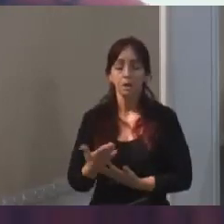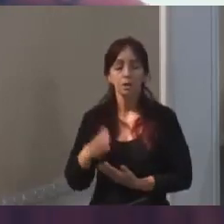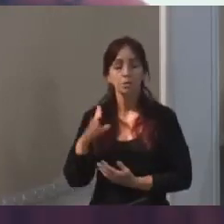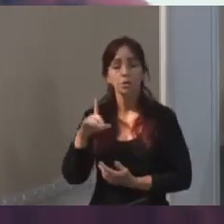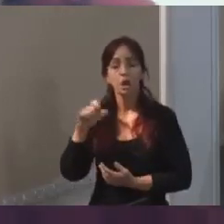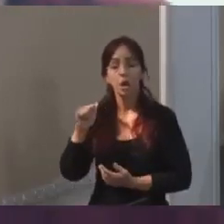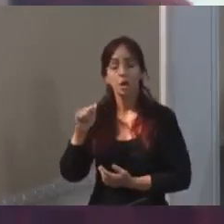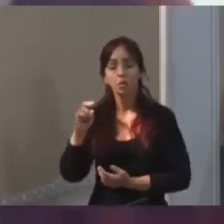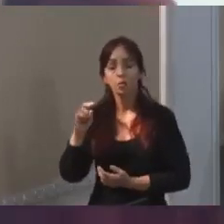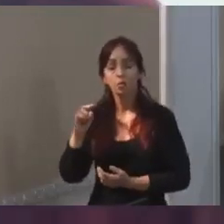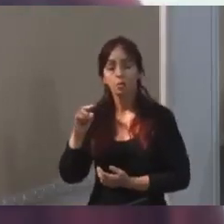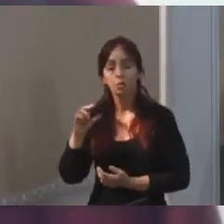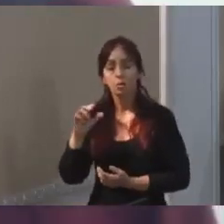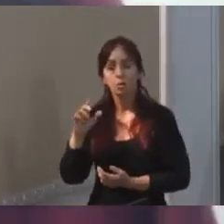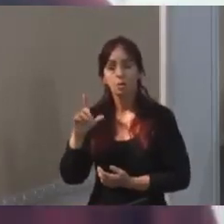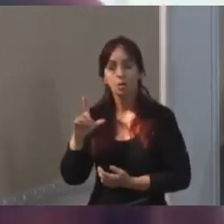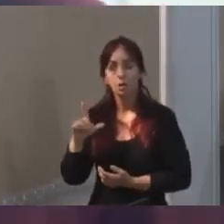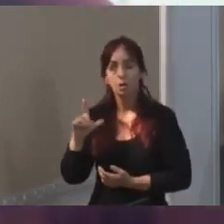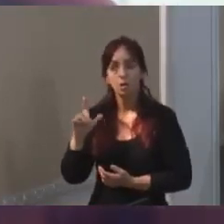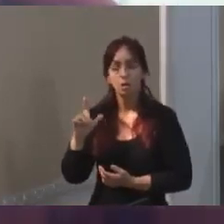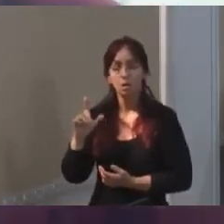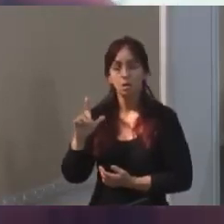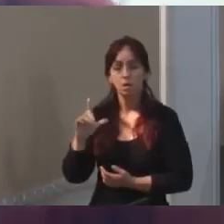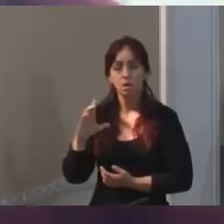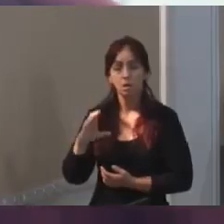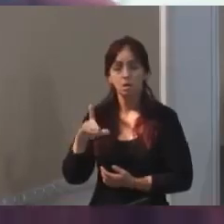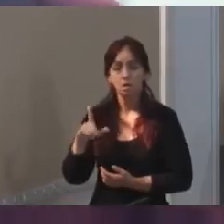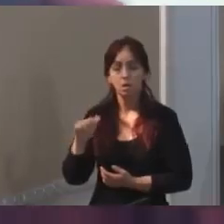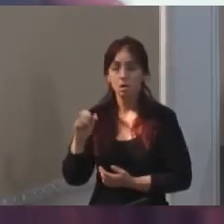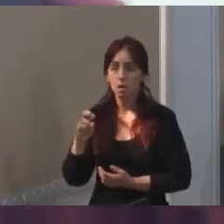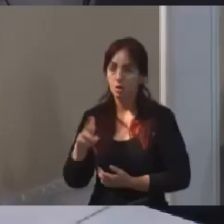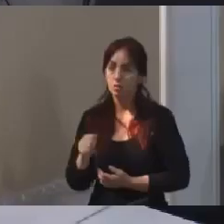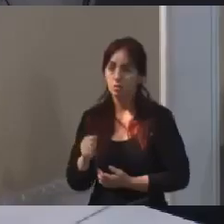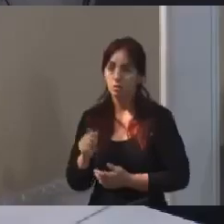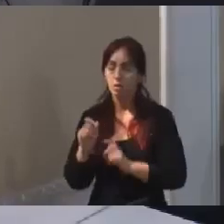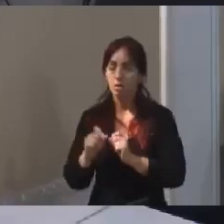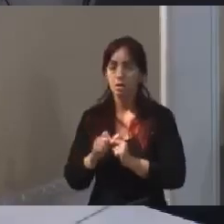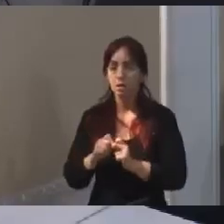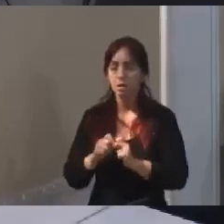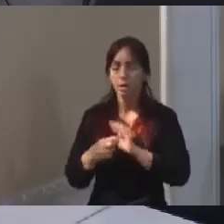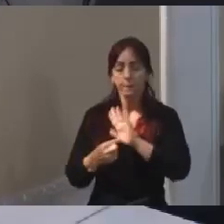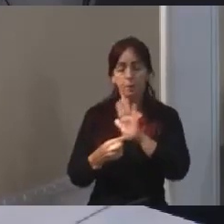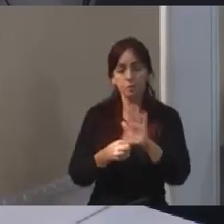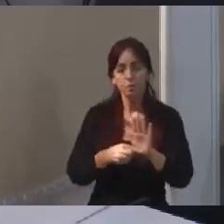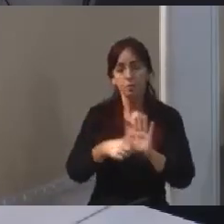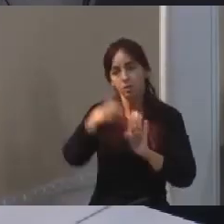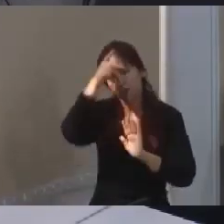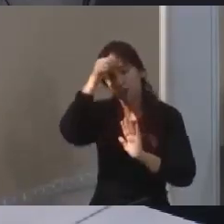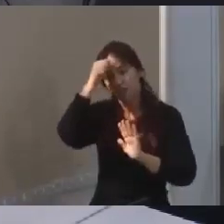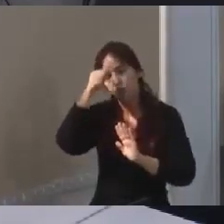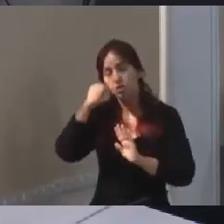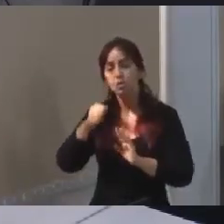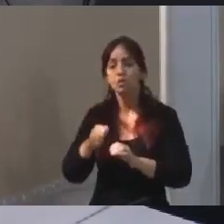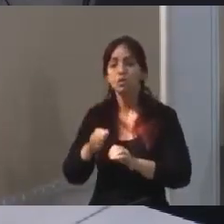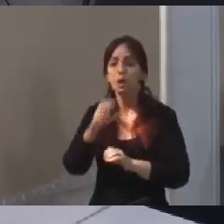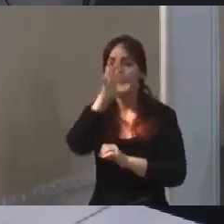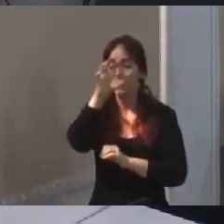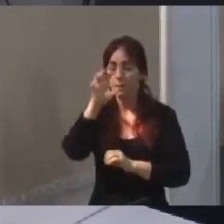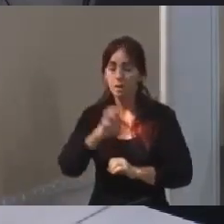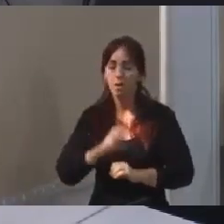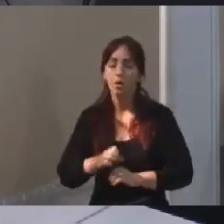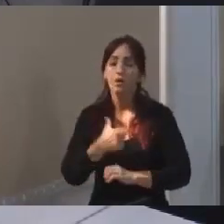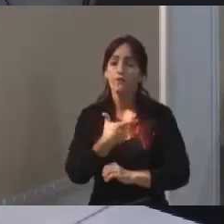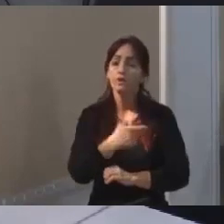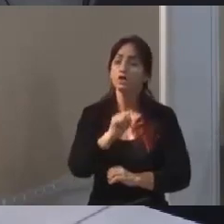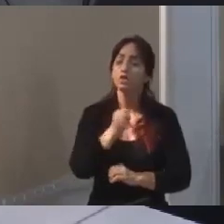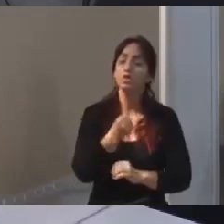colocação que a Prefeitura mapeou 28 imóveis públicos para construção de